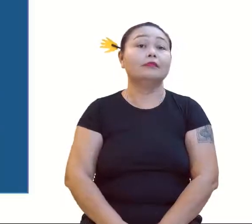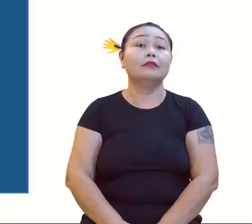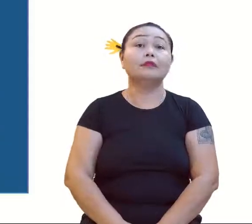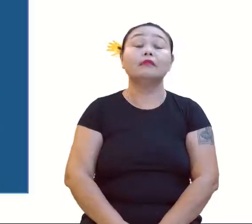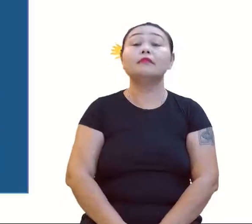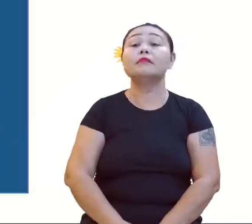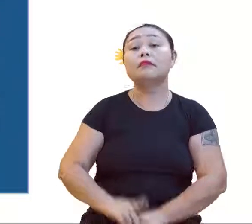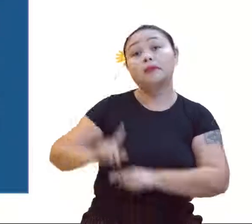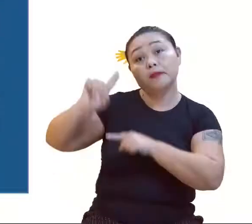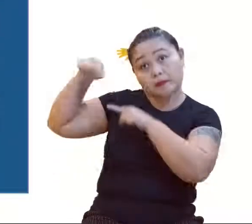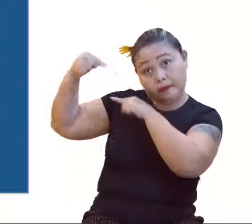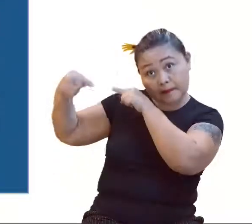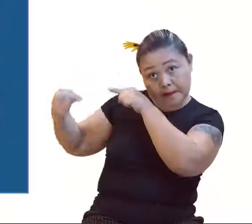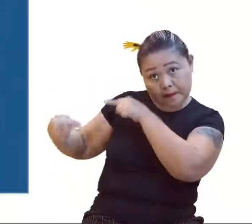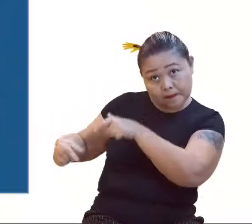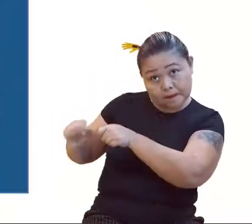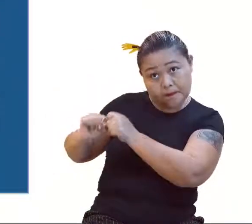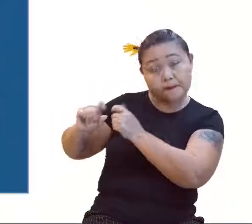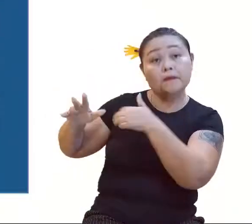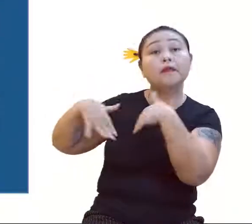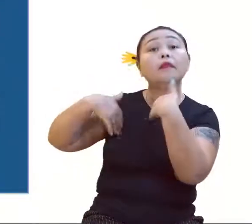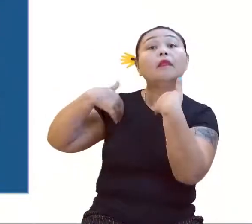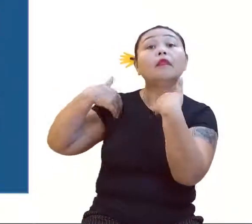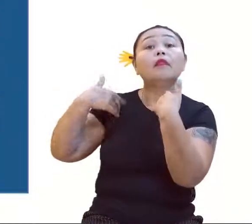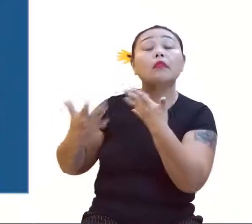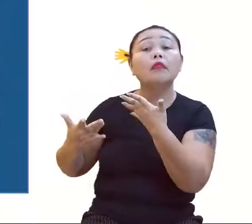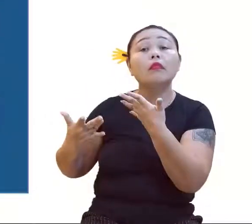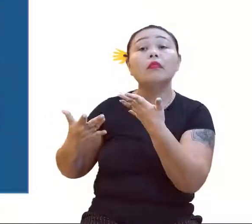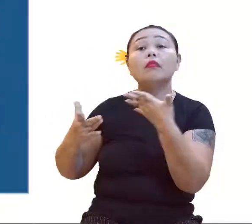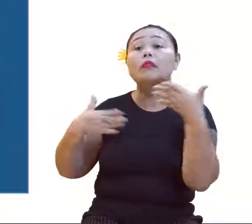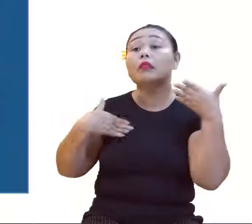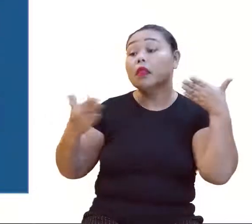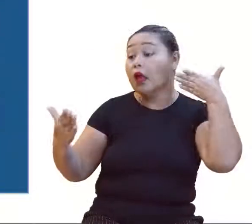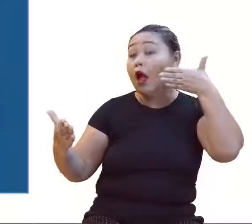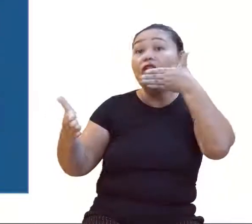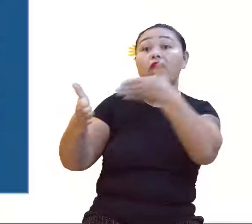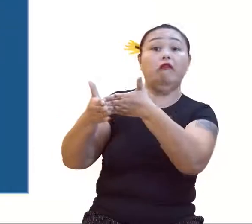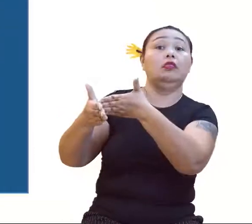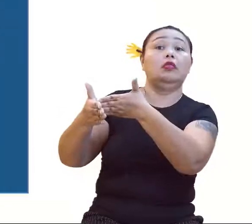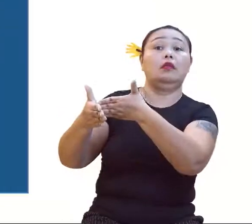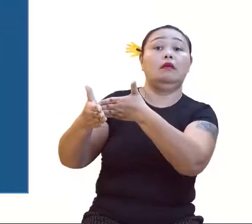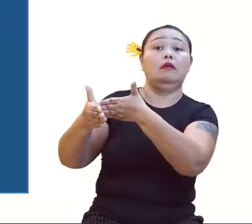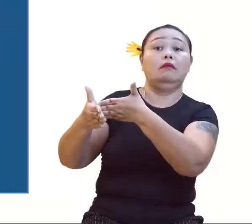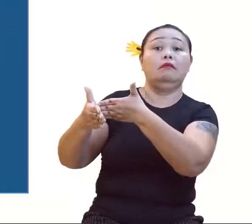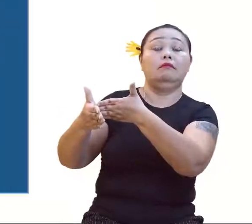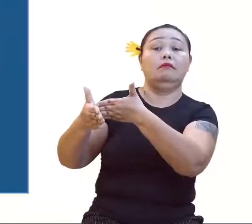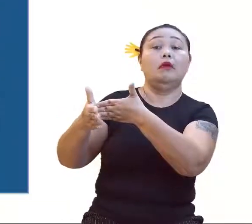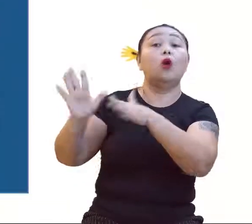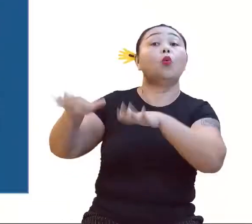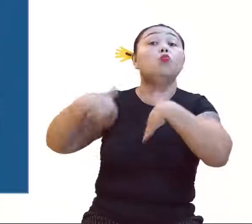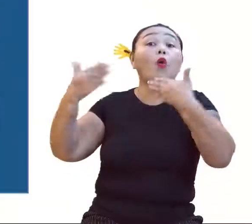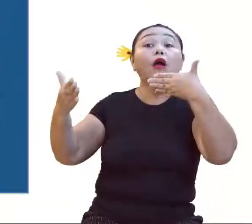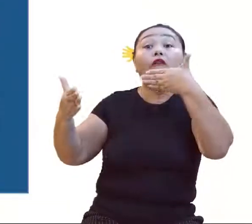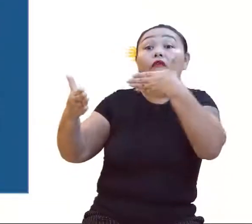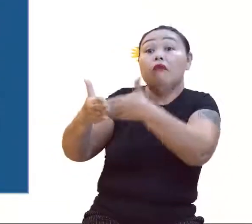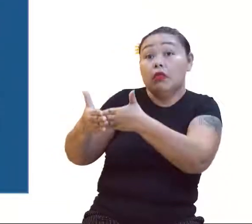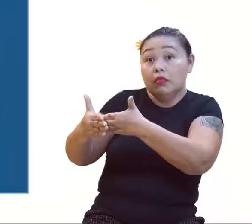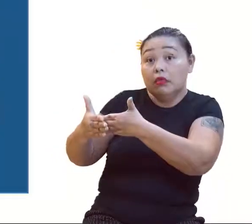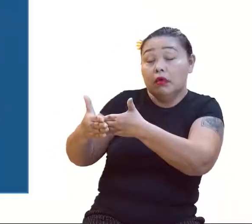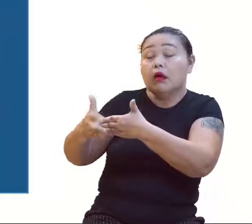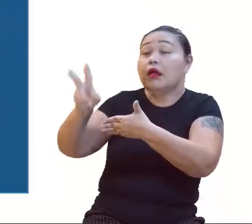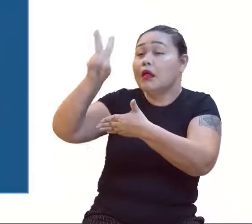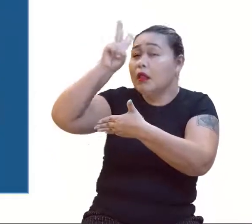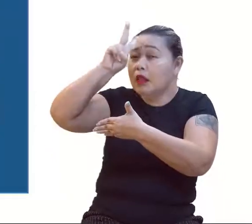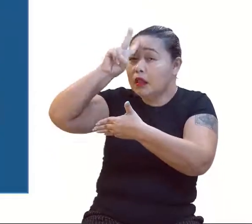Das sequências a seguir, qual é finita? Qual é finita? Lembra da